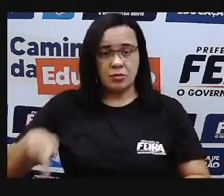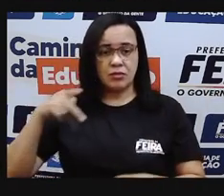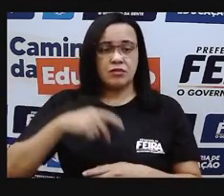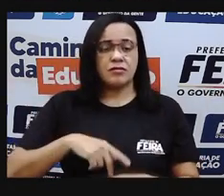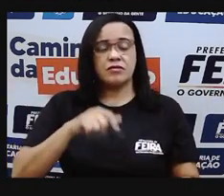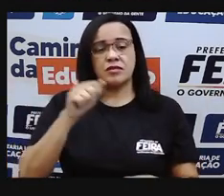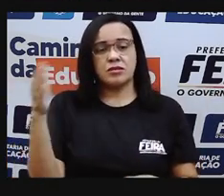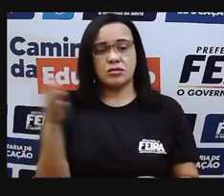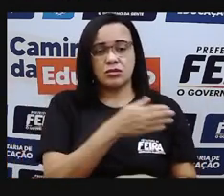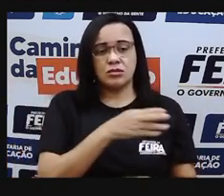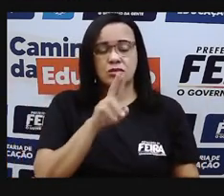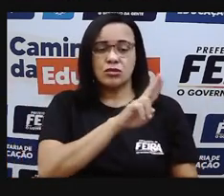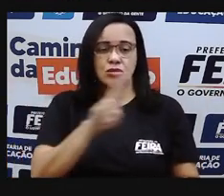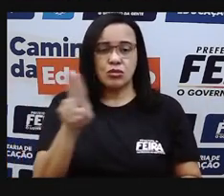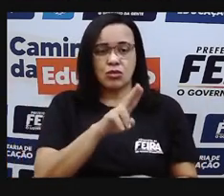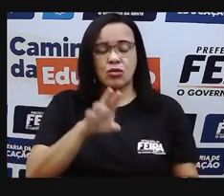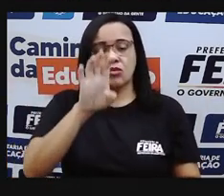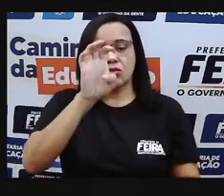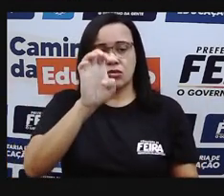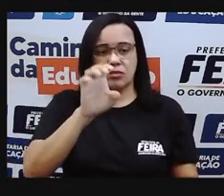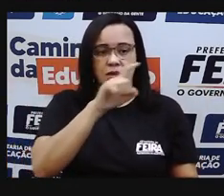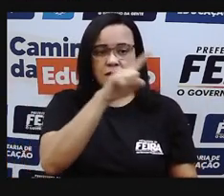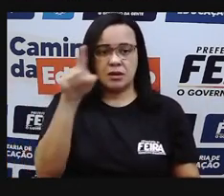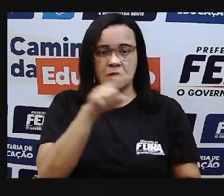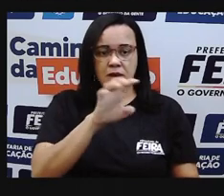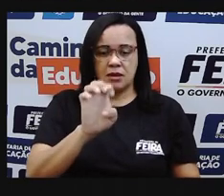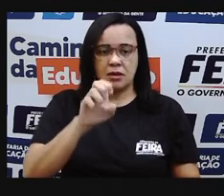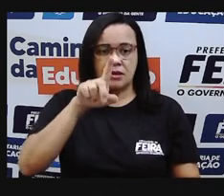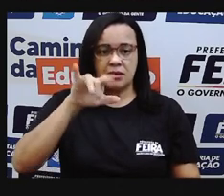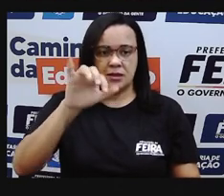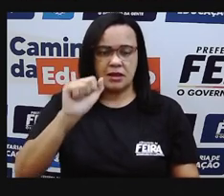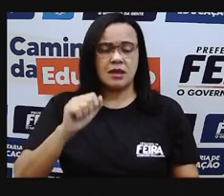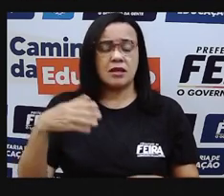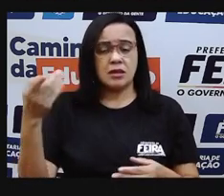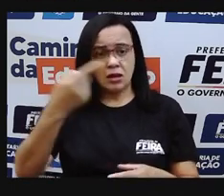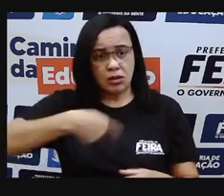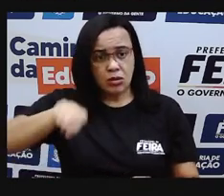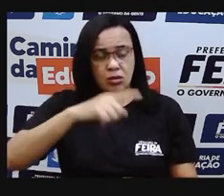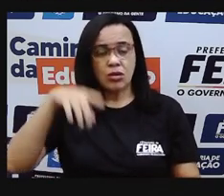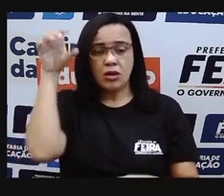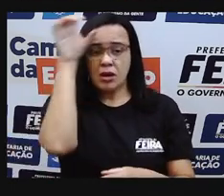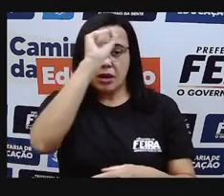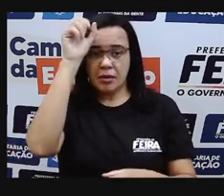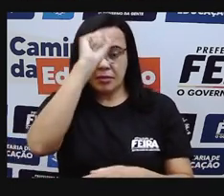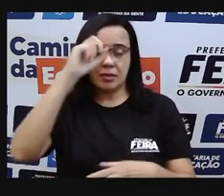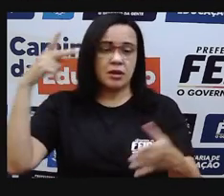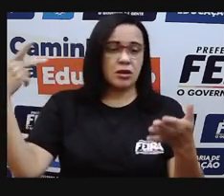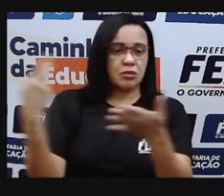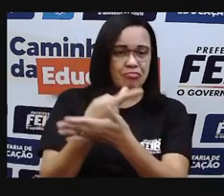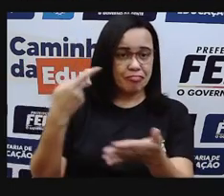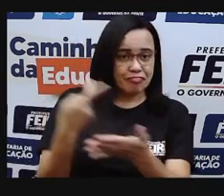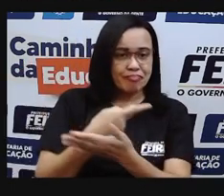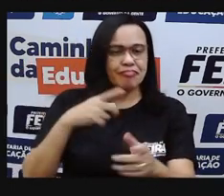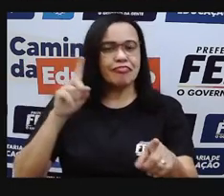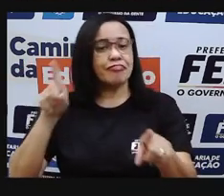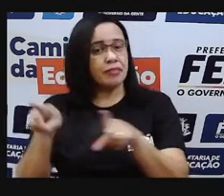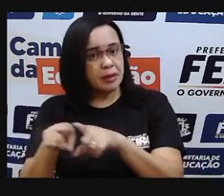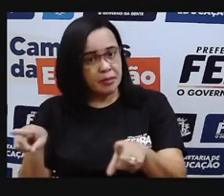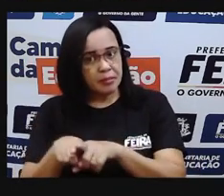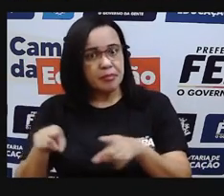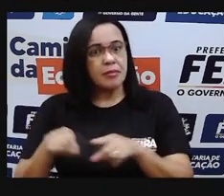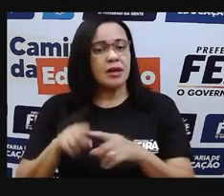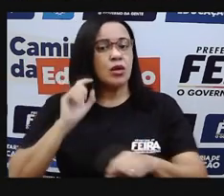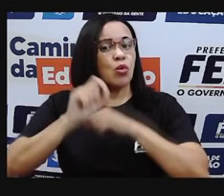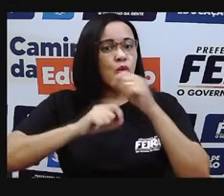ela diz o a gente aprende com o erro e o acerto. Então, cotidianamente, gente consiga aprender